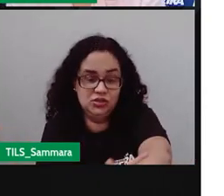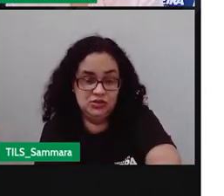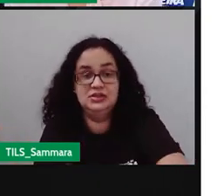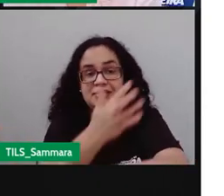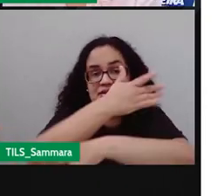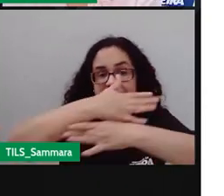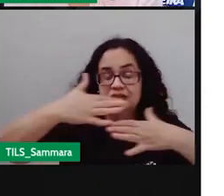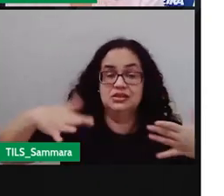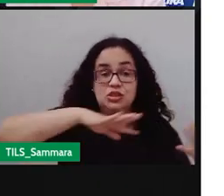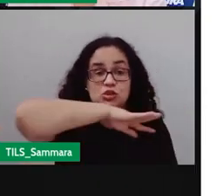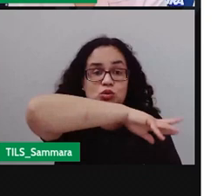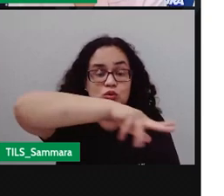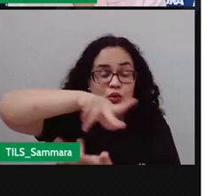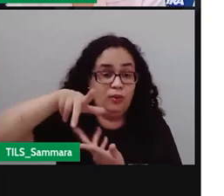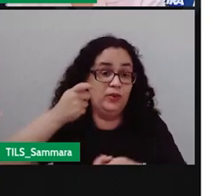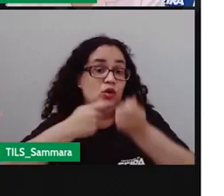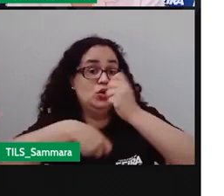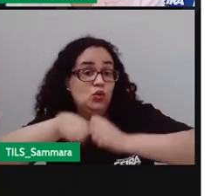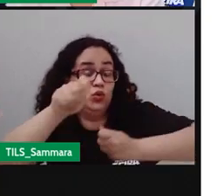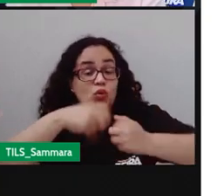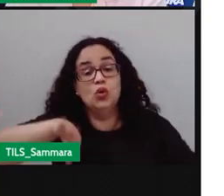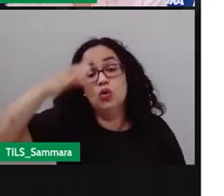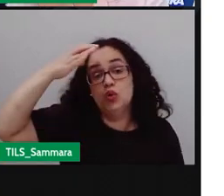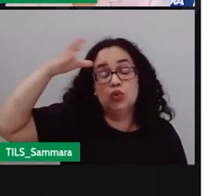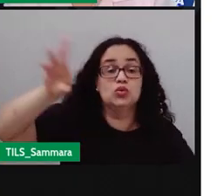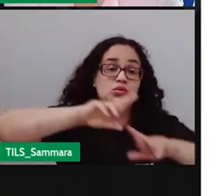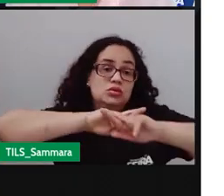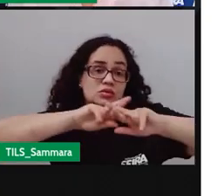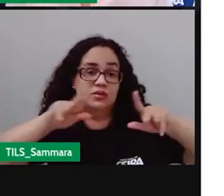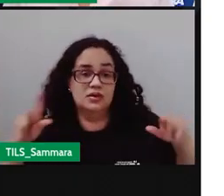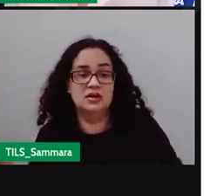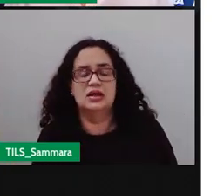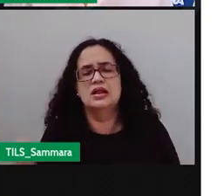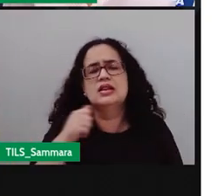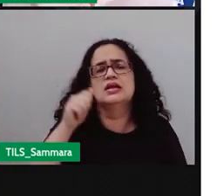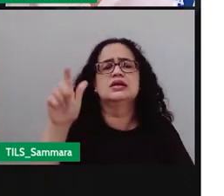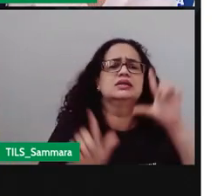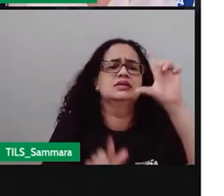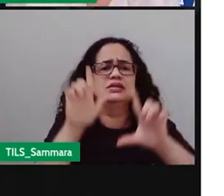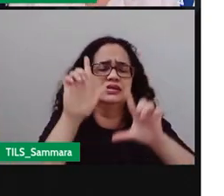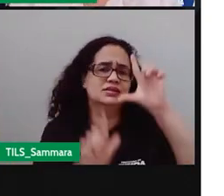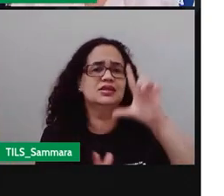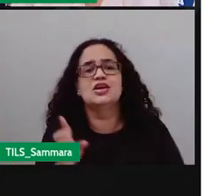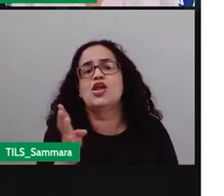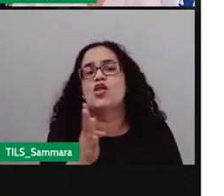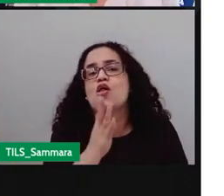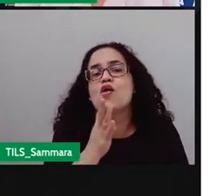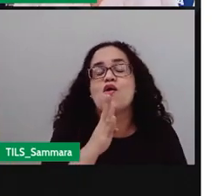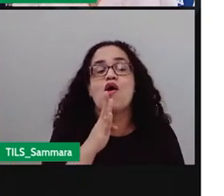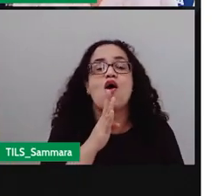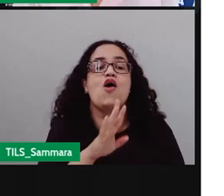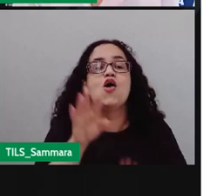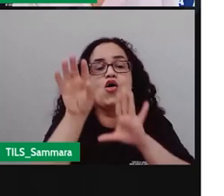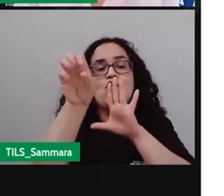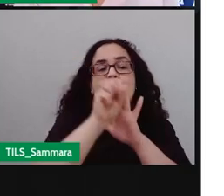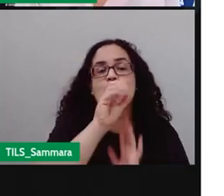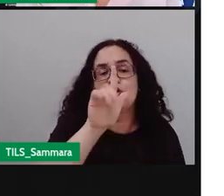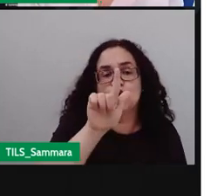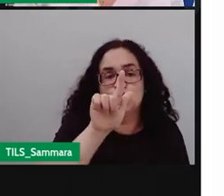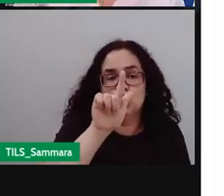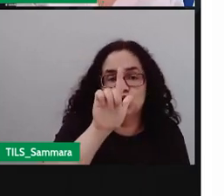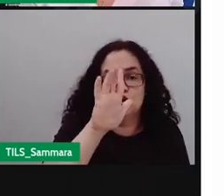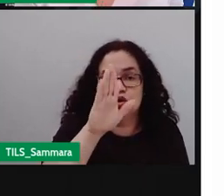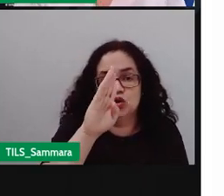cidades, do mundo, economia, cultura, entre outros. Basta você ligar a TV na nossa velha conhecida aí, Globo. A